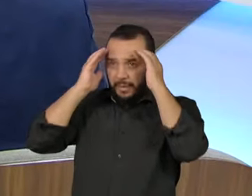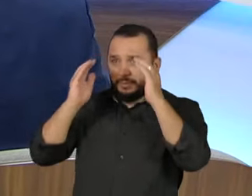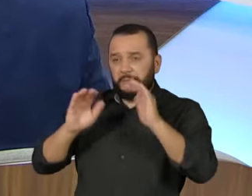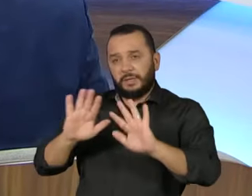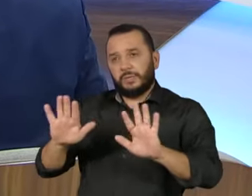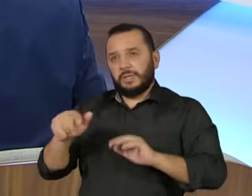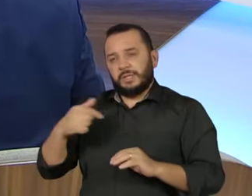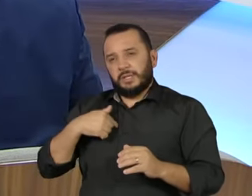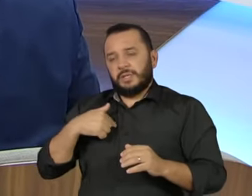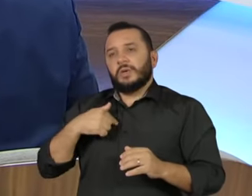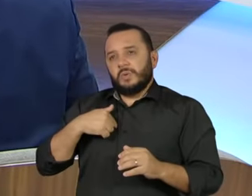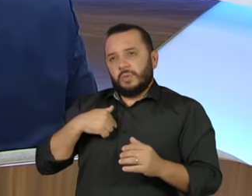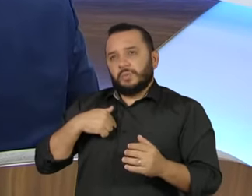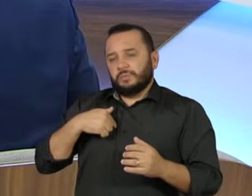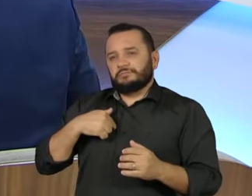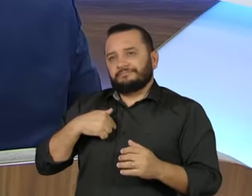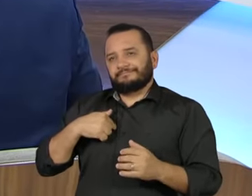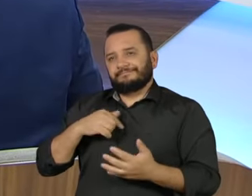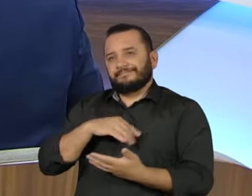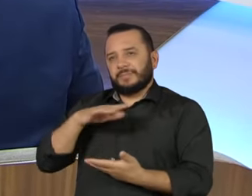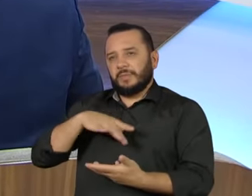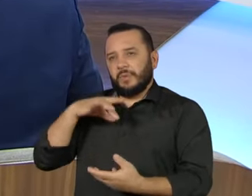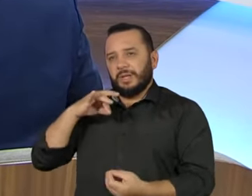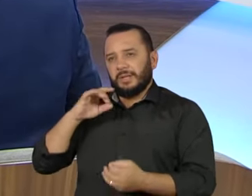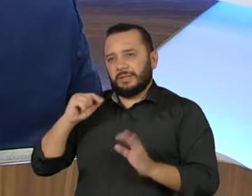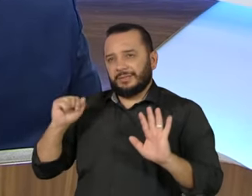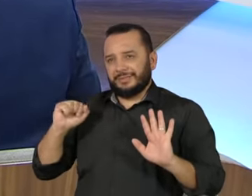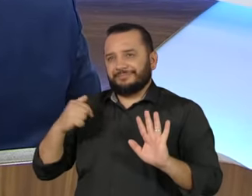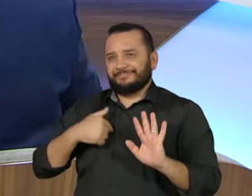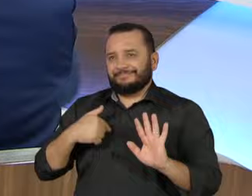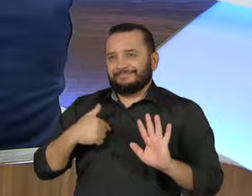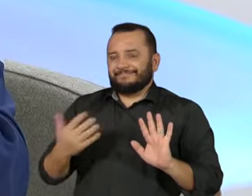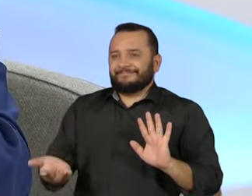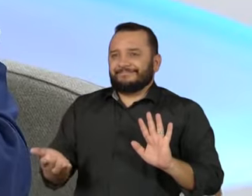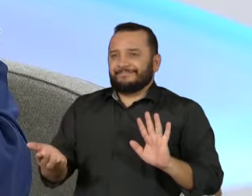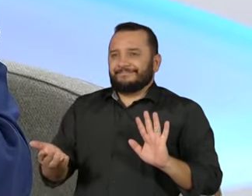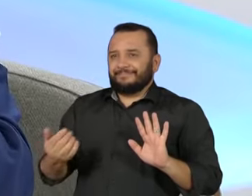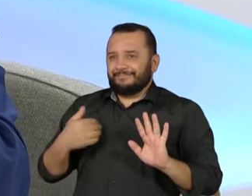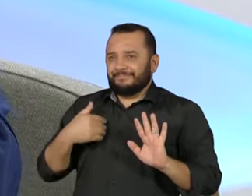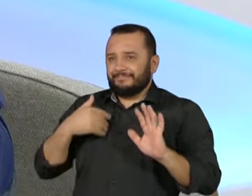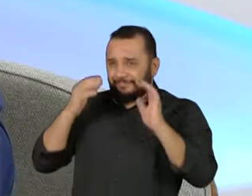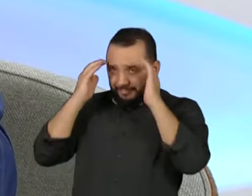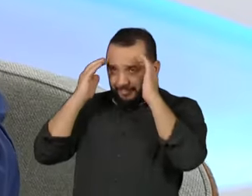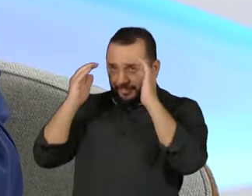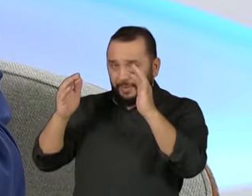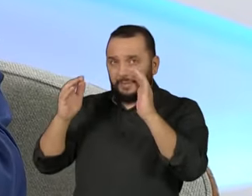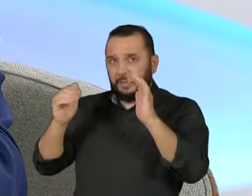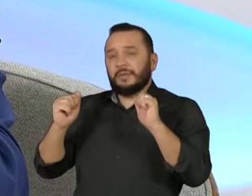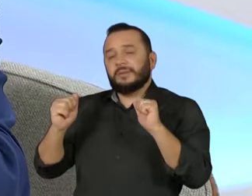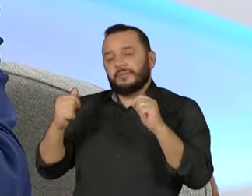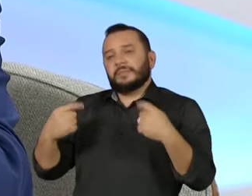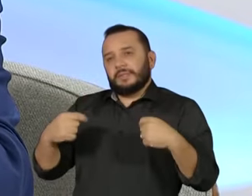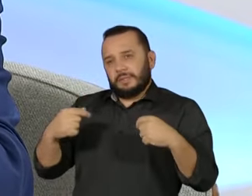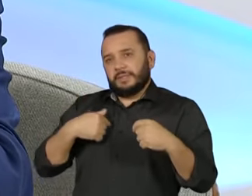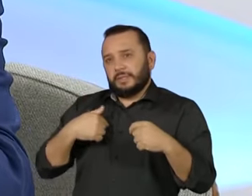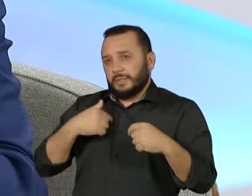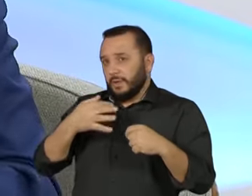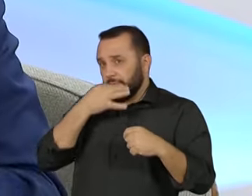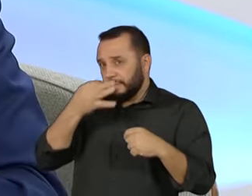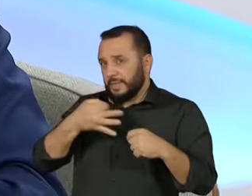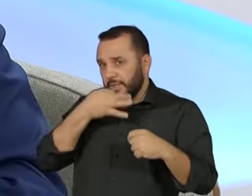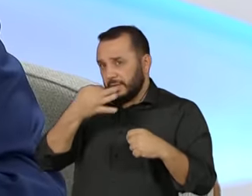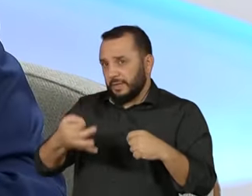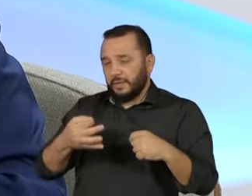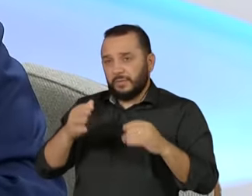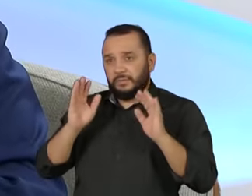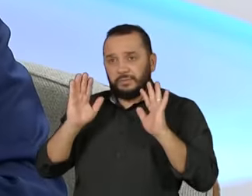um democrata, sabe? Eu acho que as posições, elas precisam ser respeitadas, mas